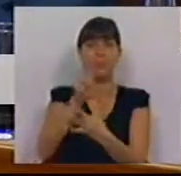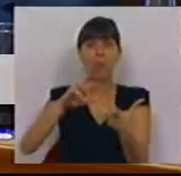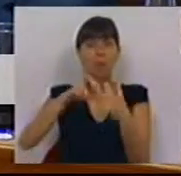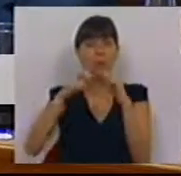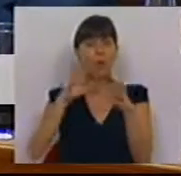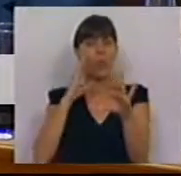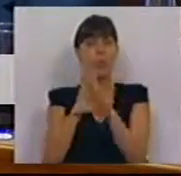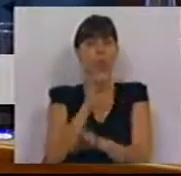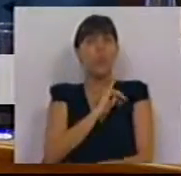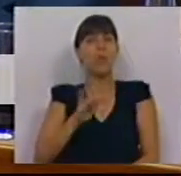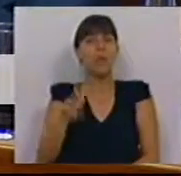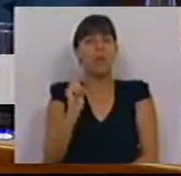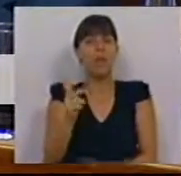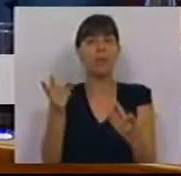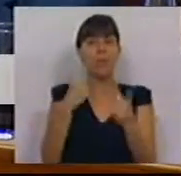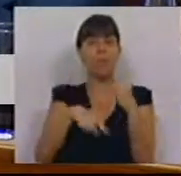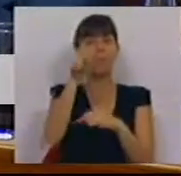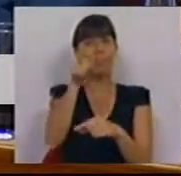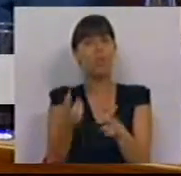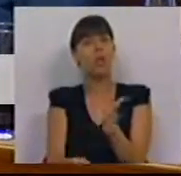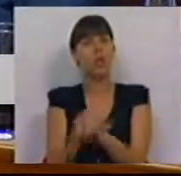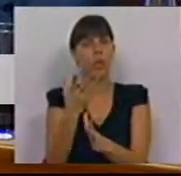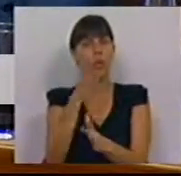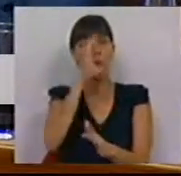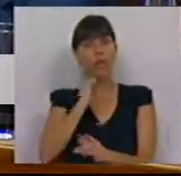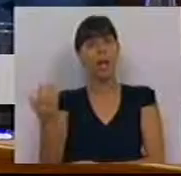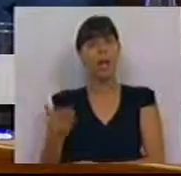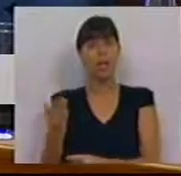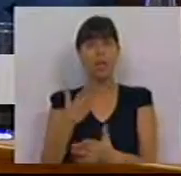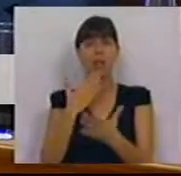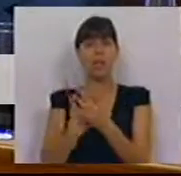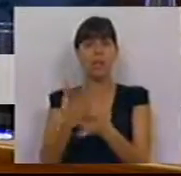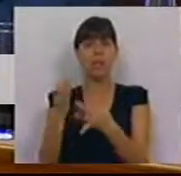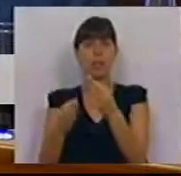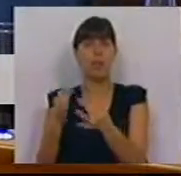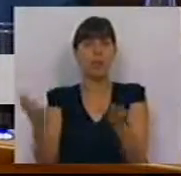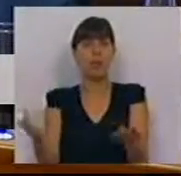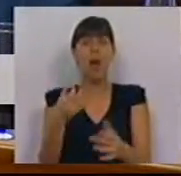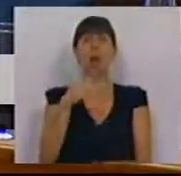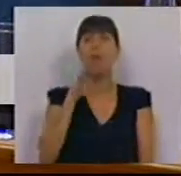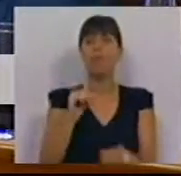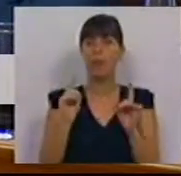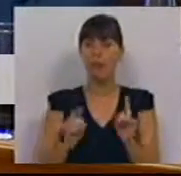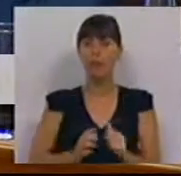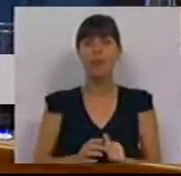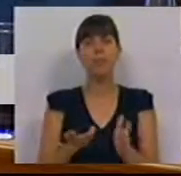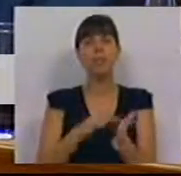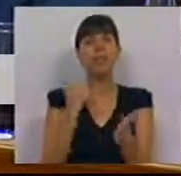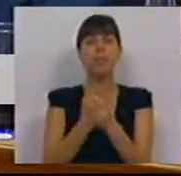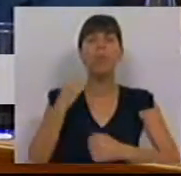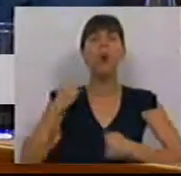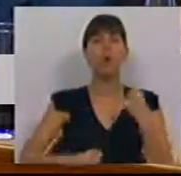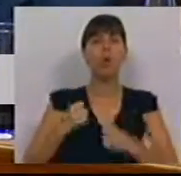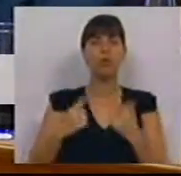dos últimos 200 anos vossa excelência criou no Estado de Direito e criou nos tribunais o Partido Socialista sempre